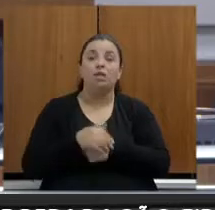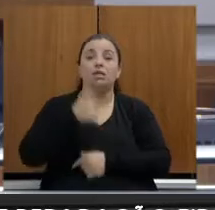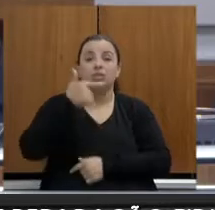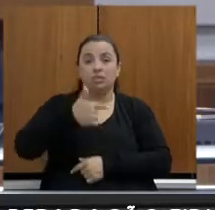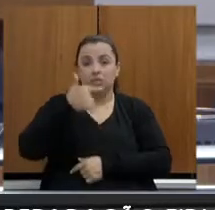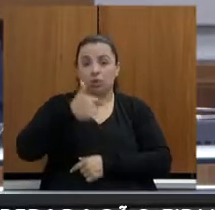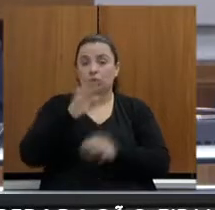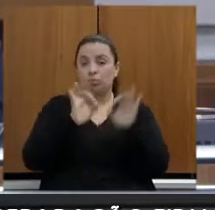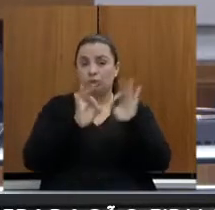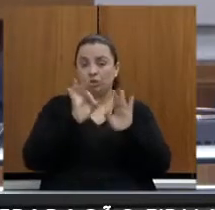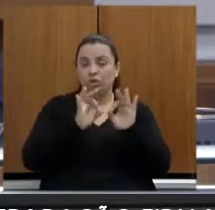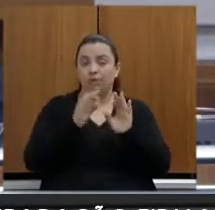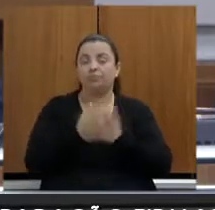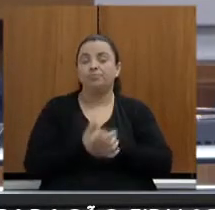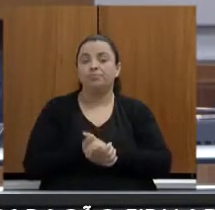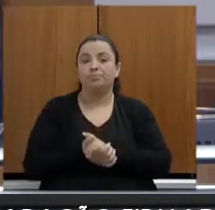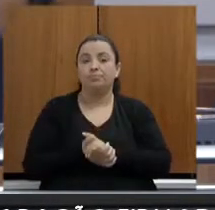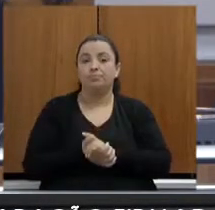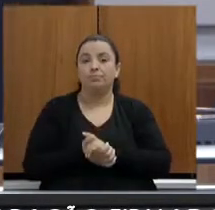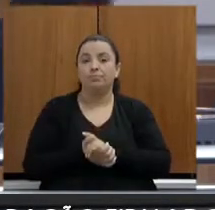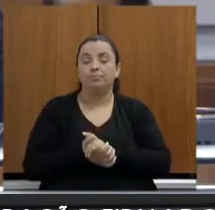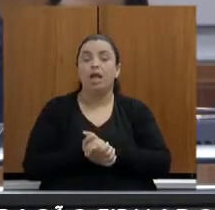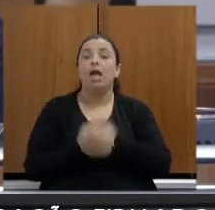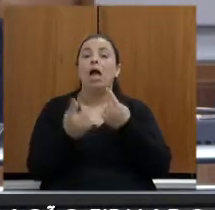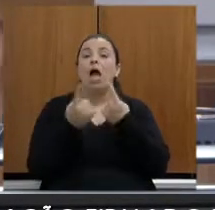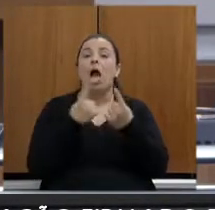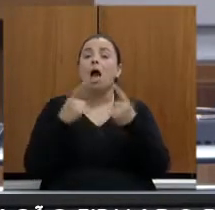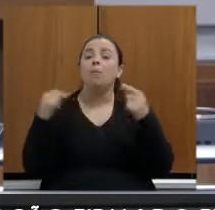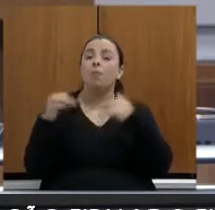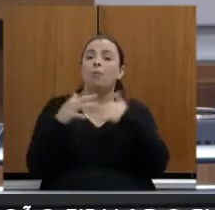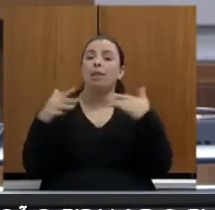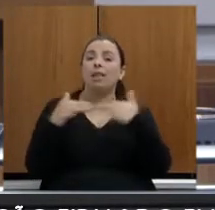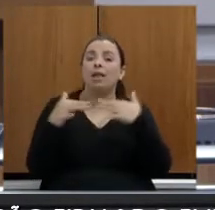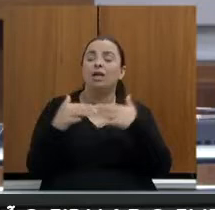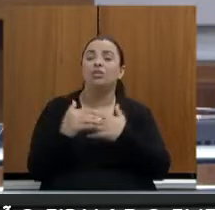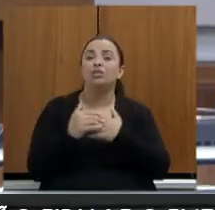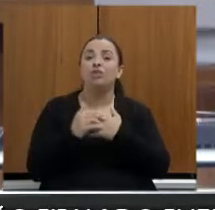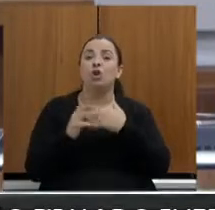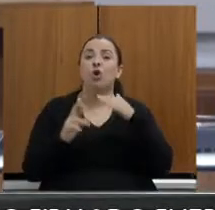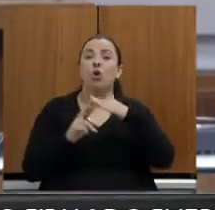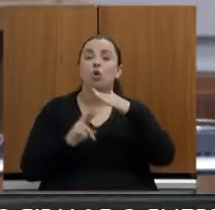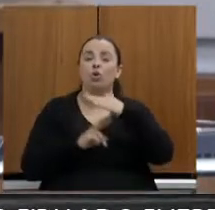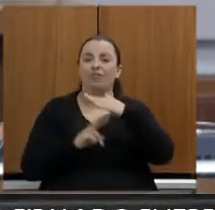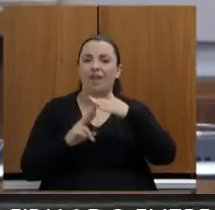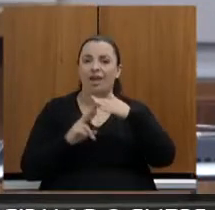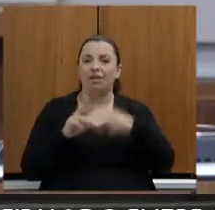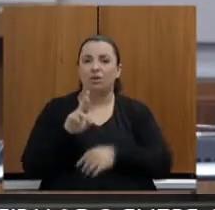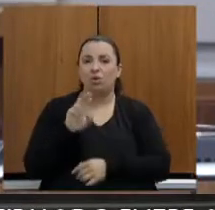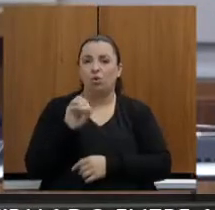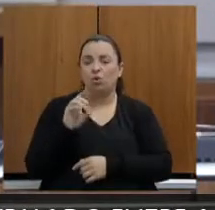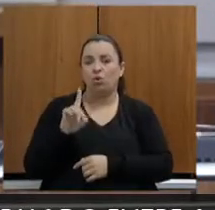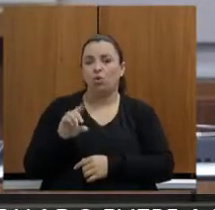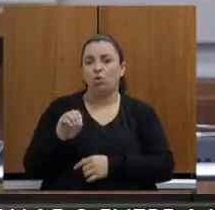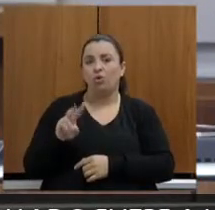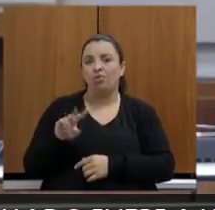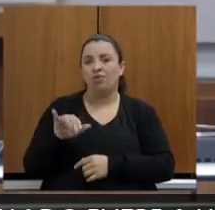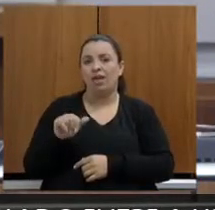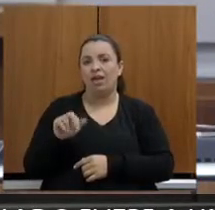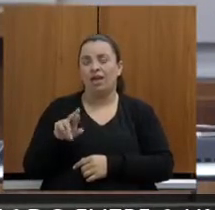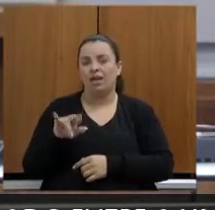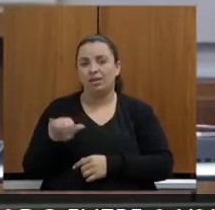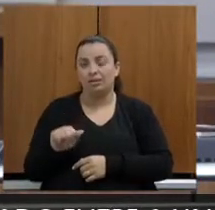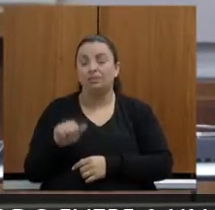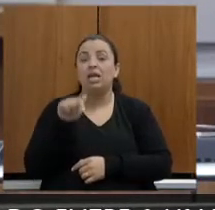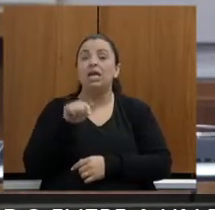rodoviária. Falamos de mobilidade subtrilhos, agora mobilidade rodoviária. Esse projeto